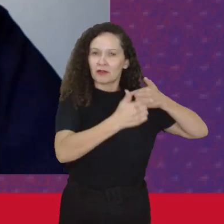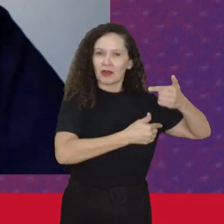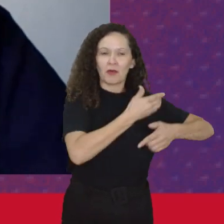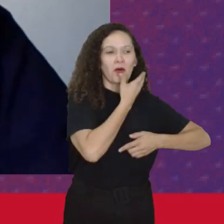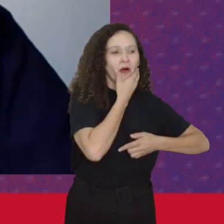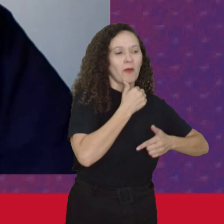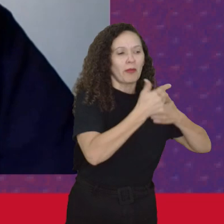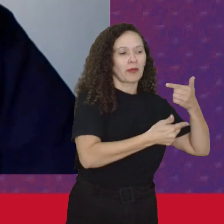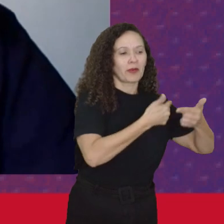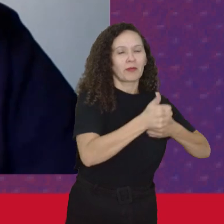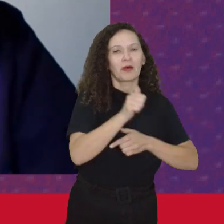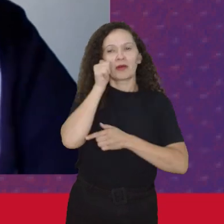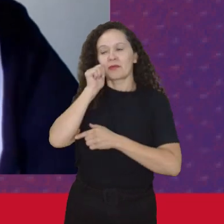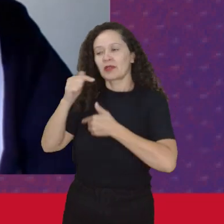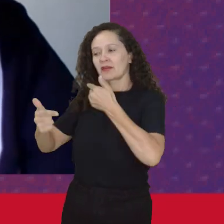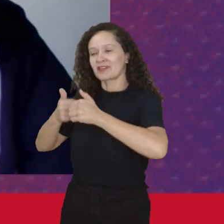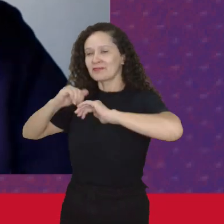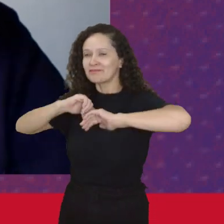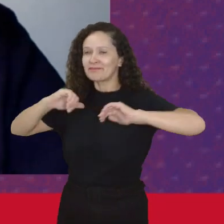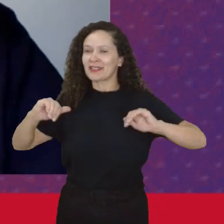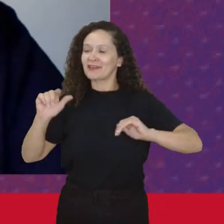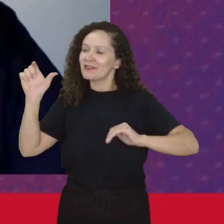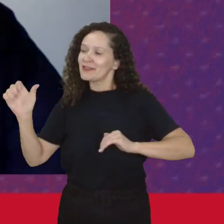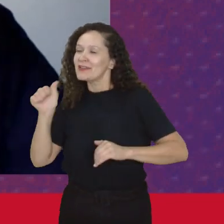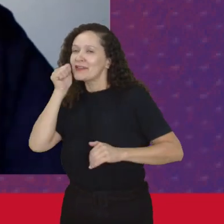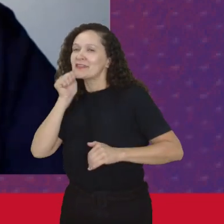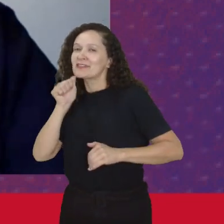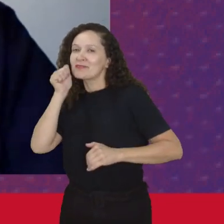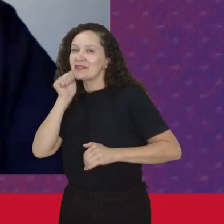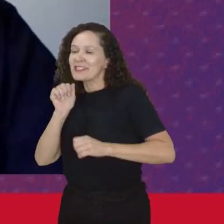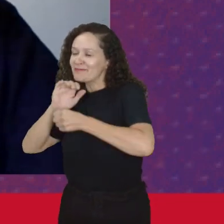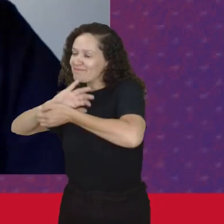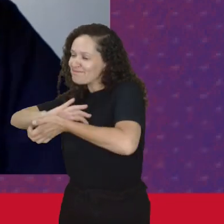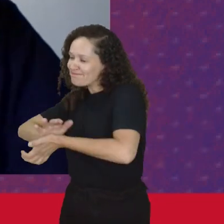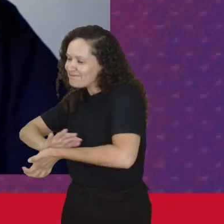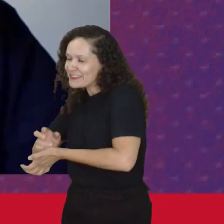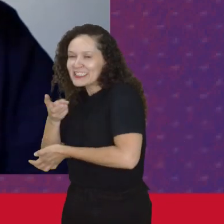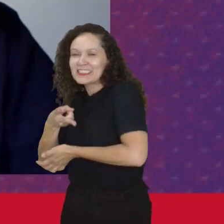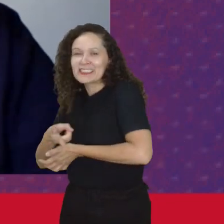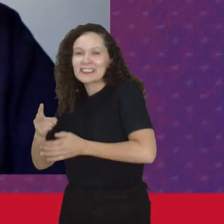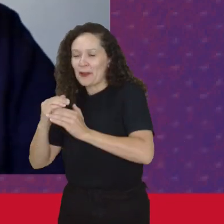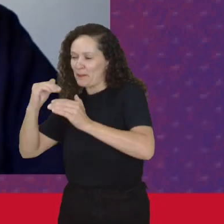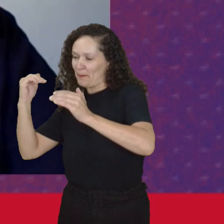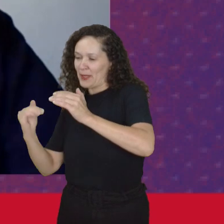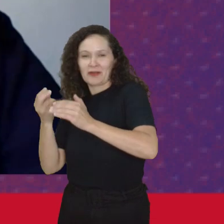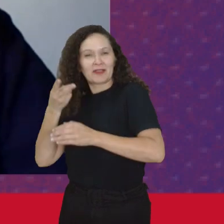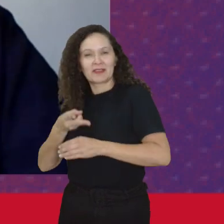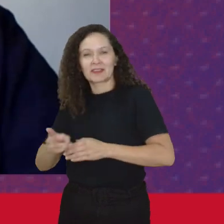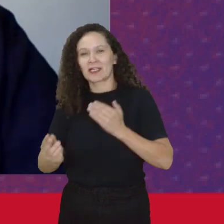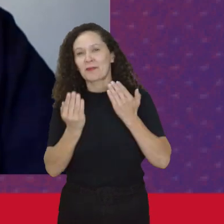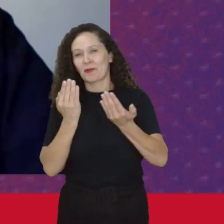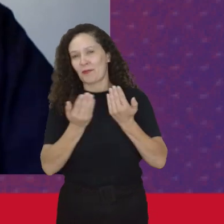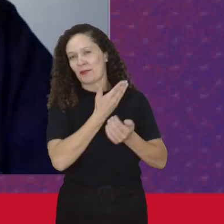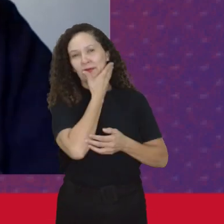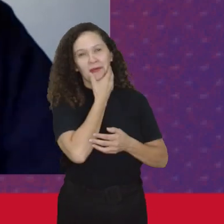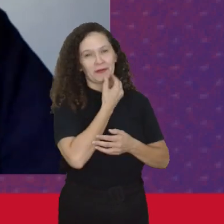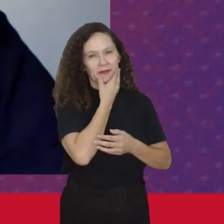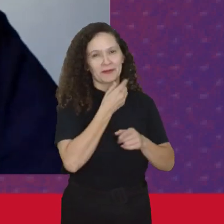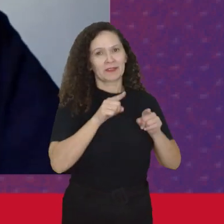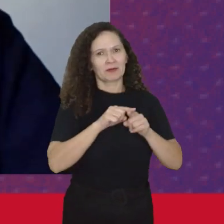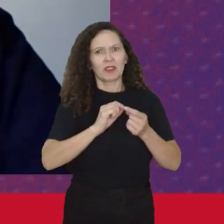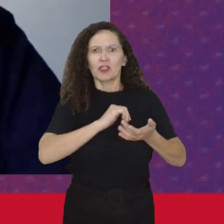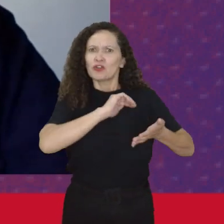transformar as mulheres Em seres totalmente subordinados Inferiorizados aos homens Inclusive